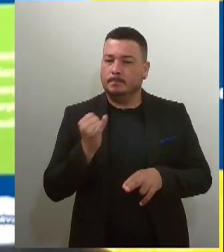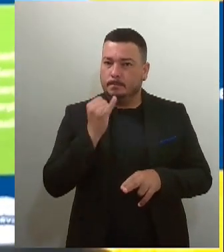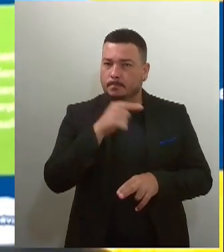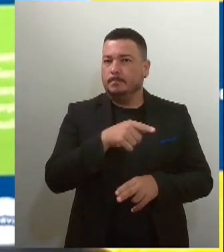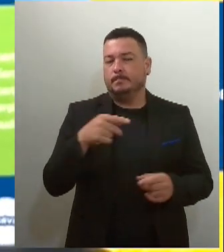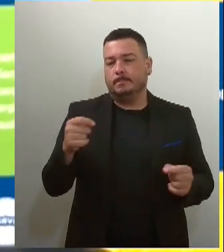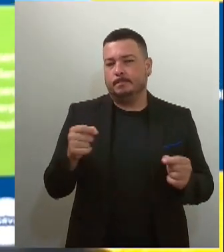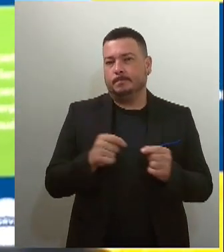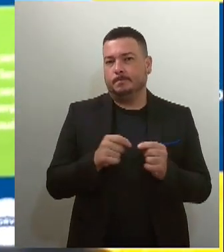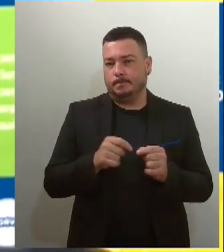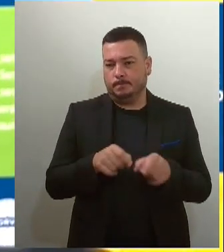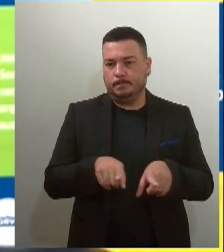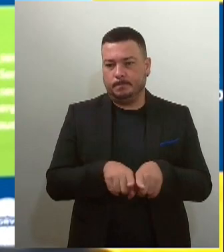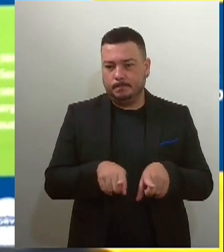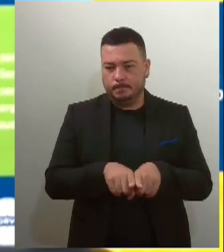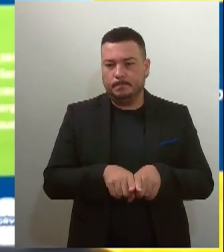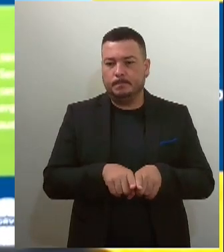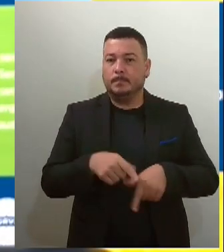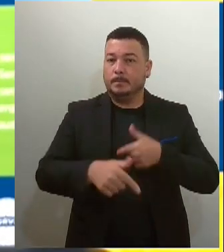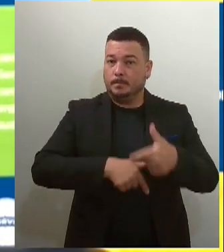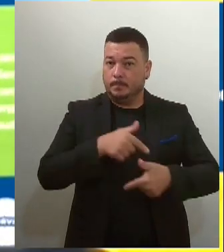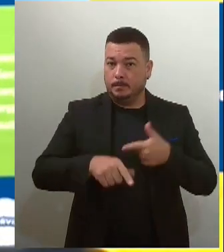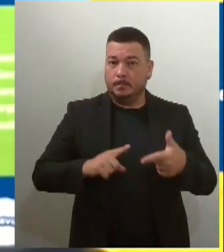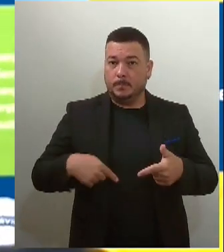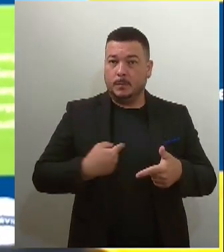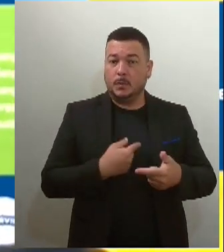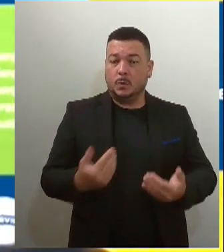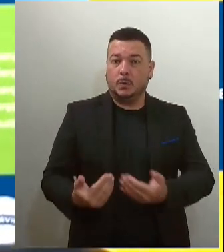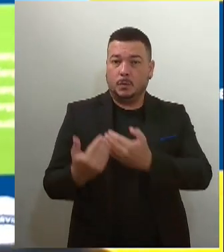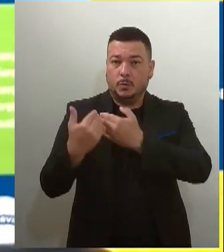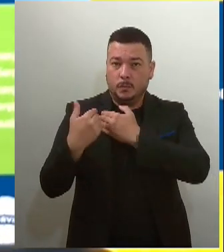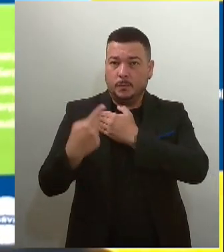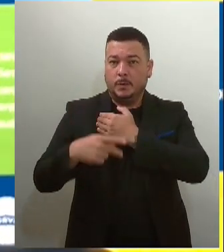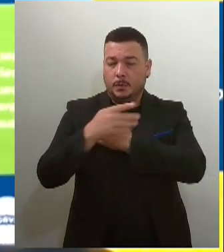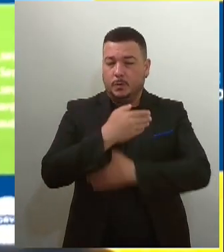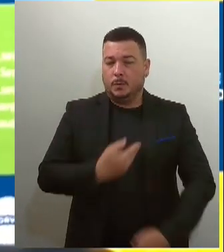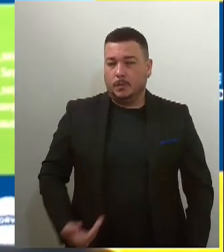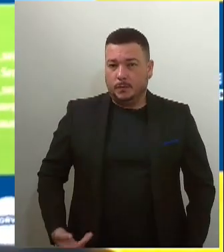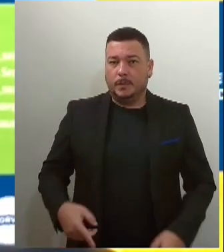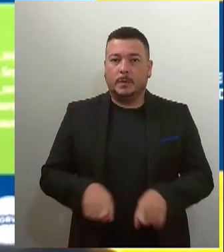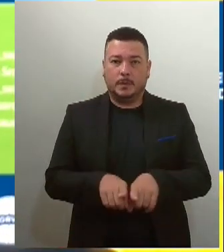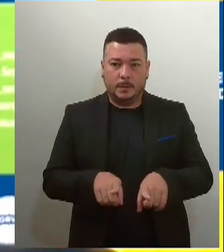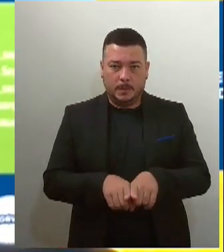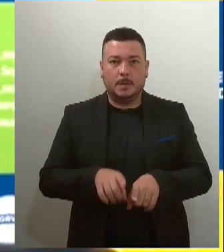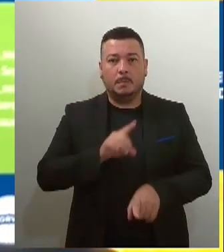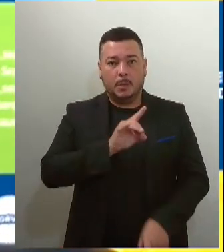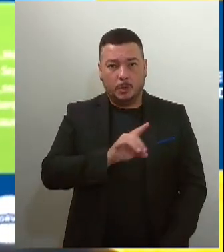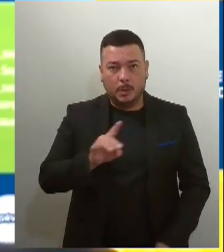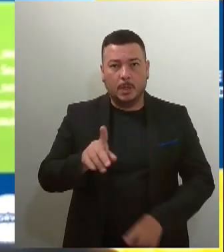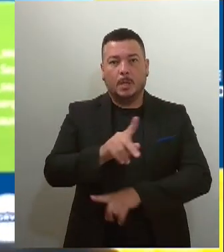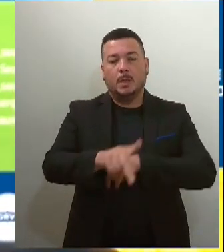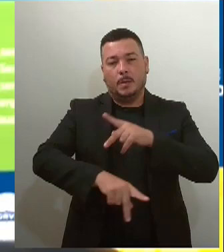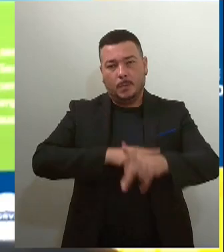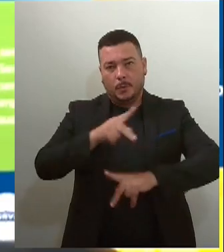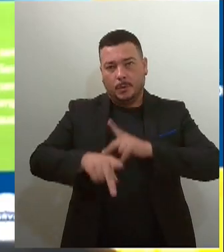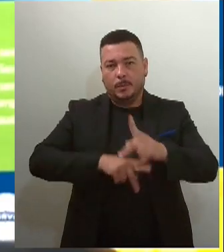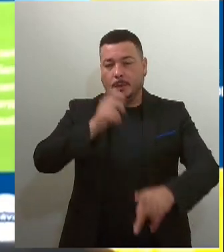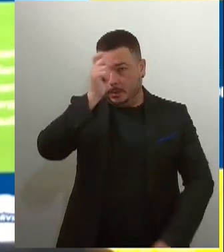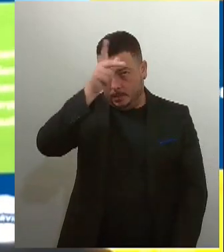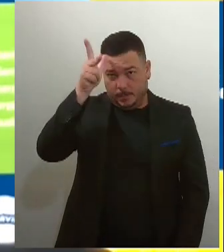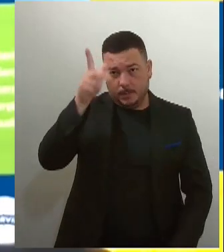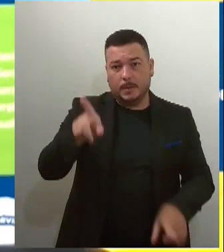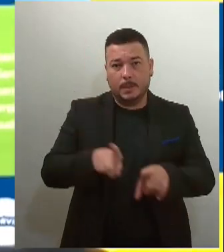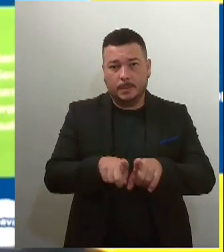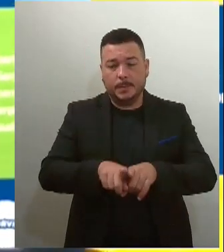tarefa nossa do governo do estado de Sergipe, assim também como tarefa dos governos municipais, né? No início